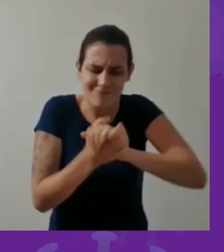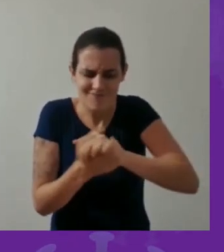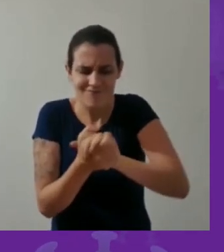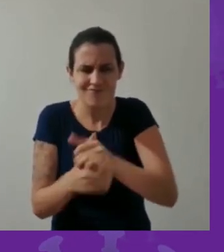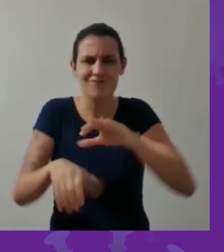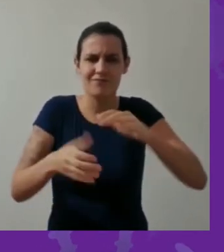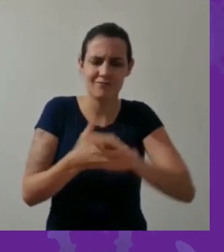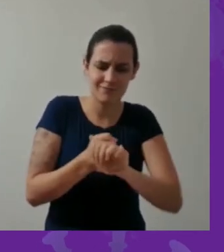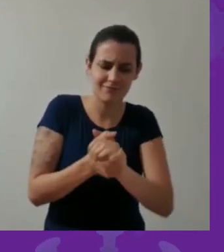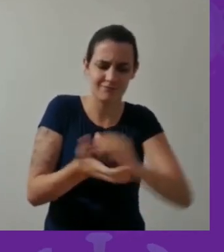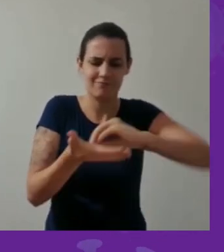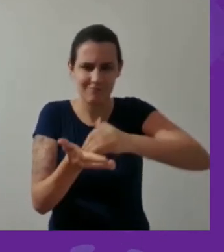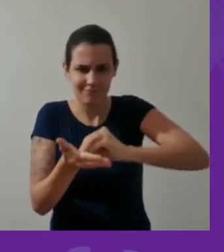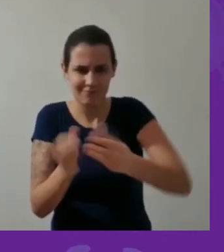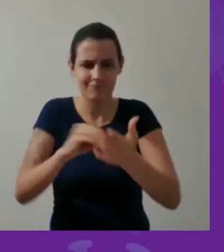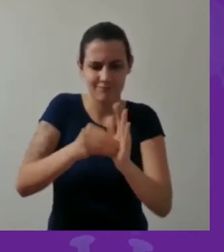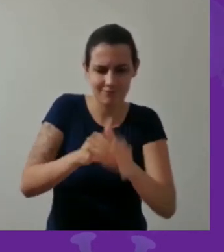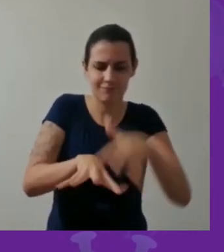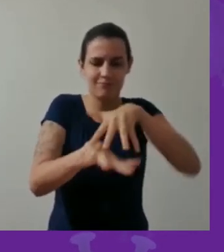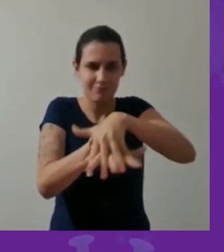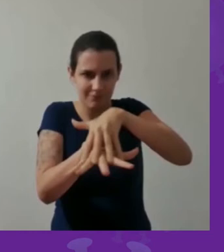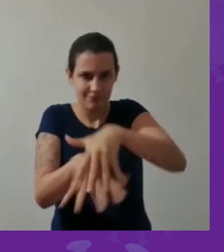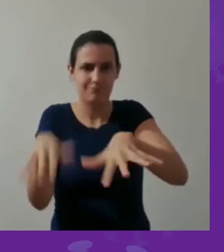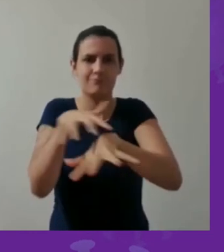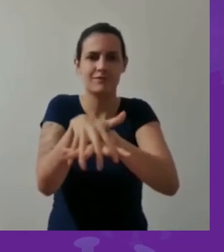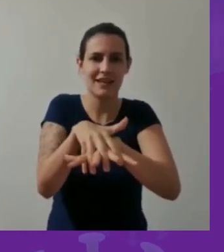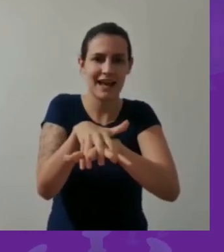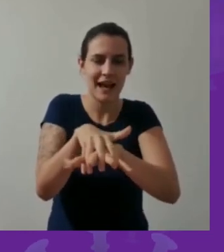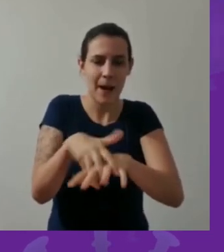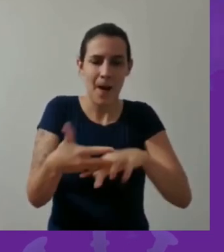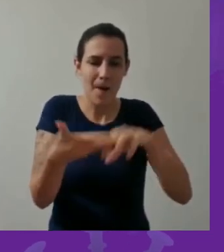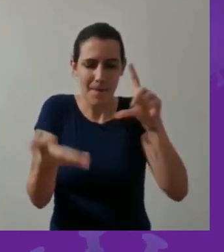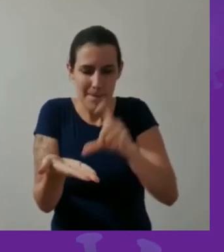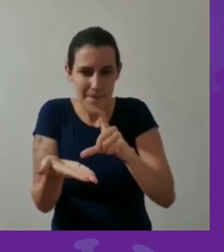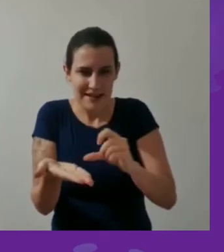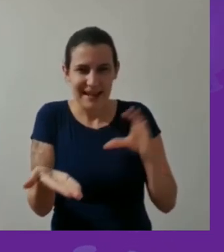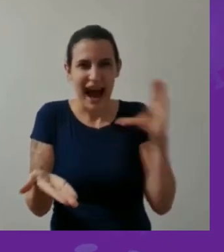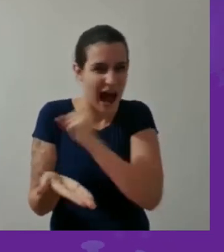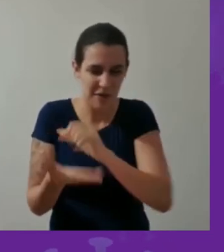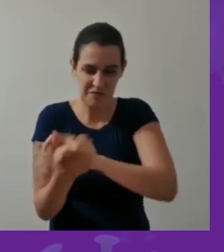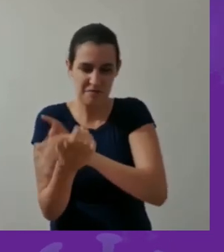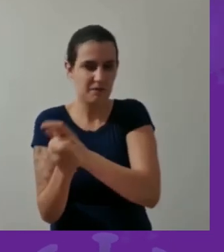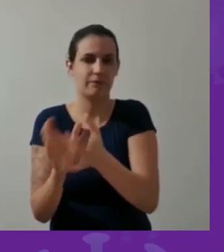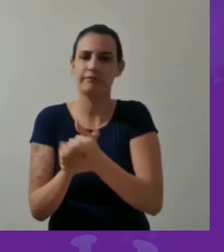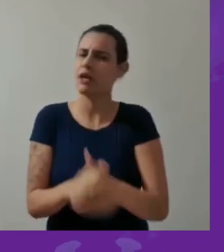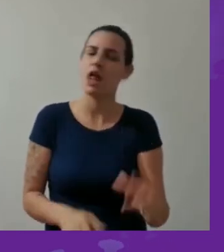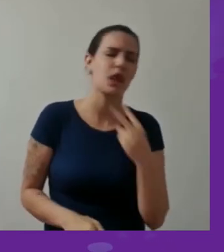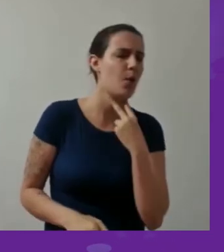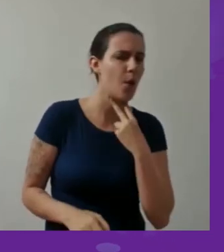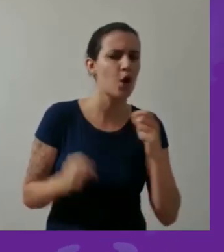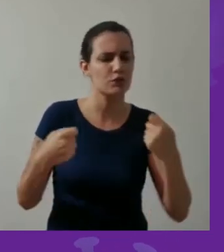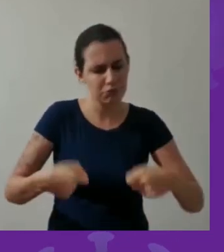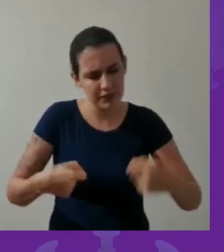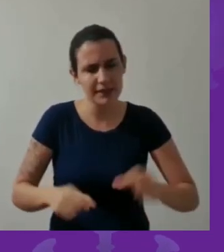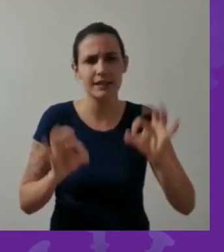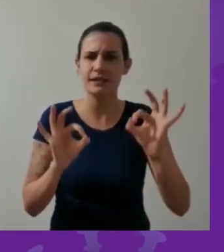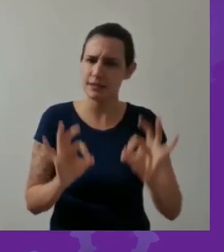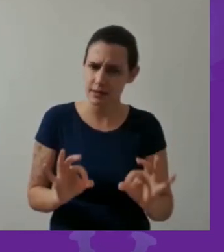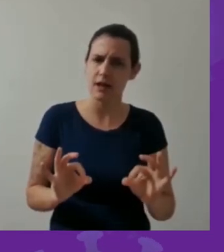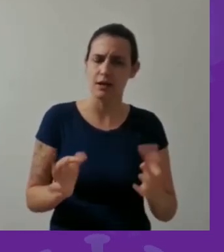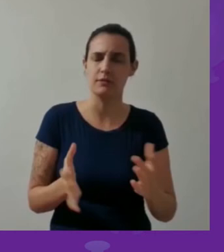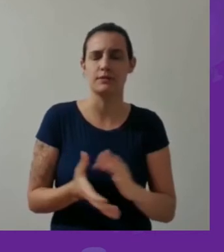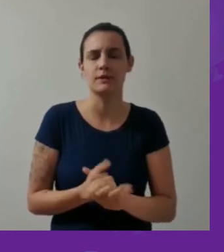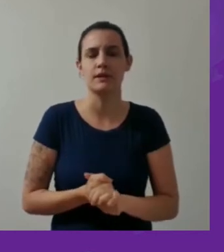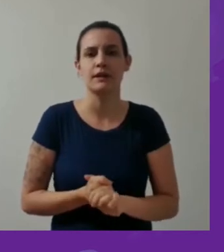friccionarem bem na mão toda, entre as unhas, entre os dedos. E não só dar aquela passadinha rápida e pronto, porque assim